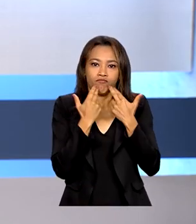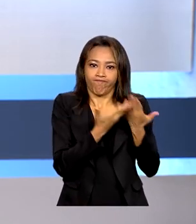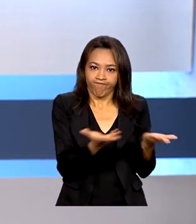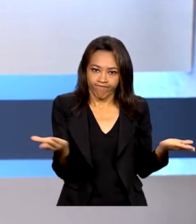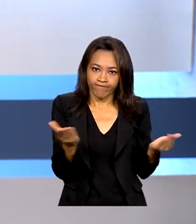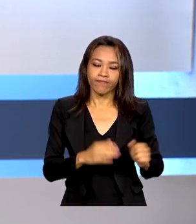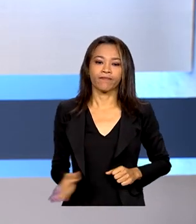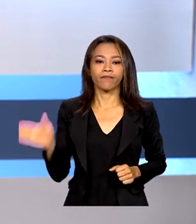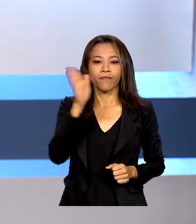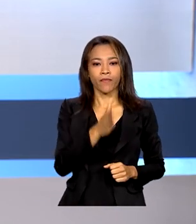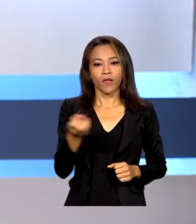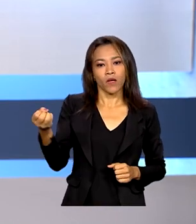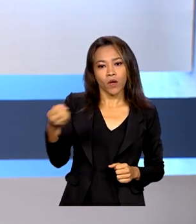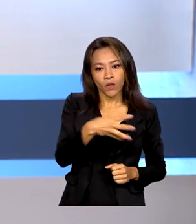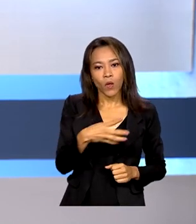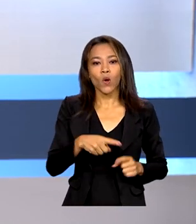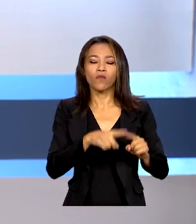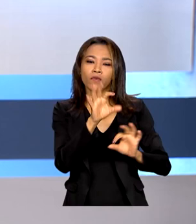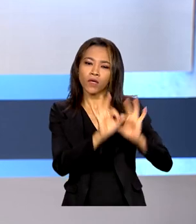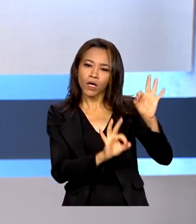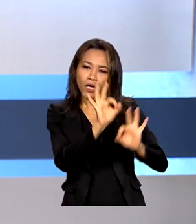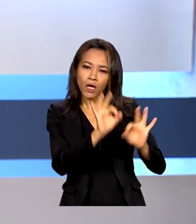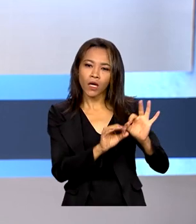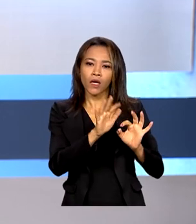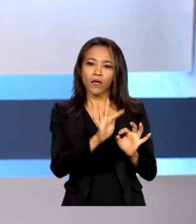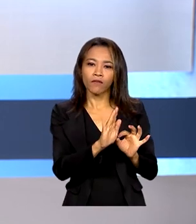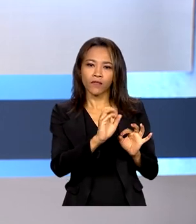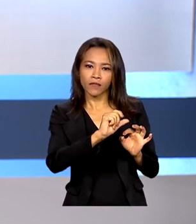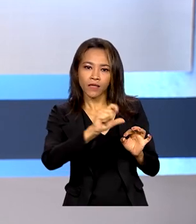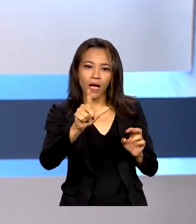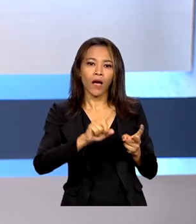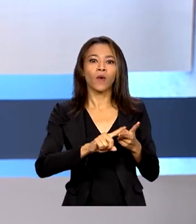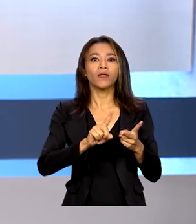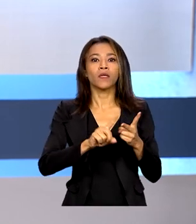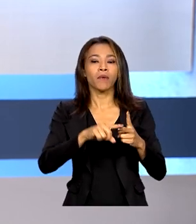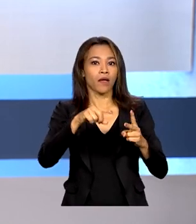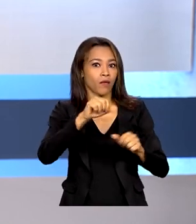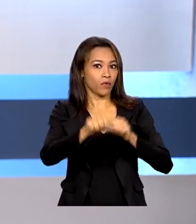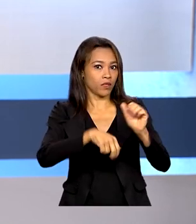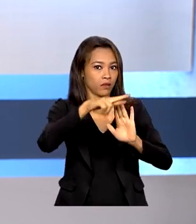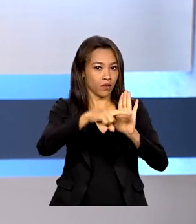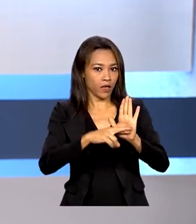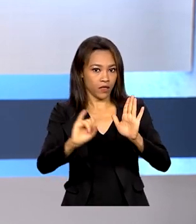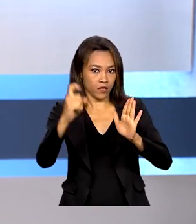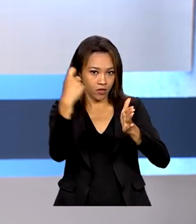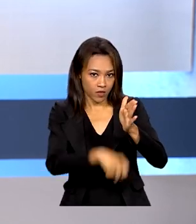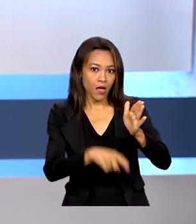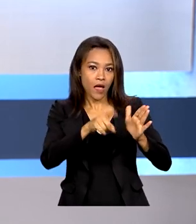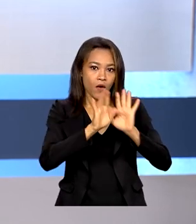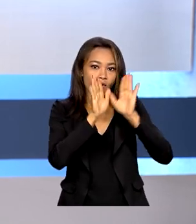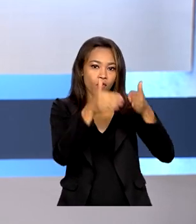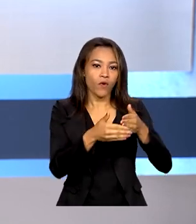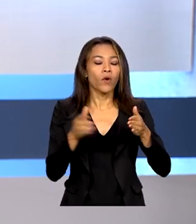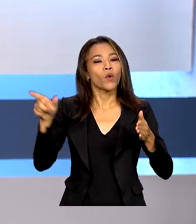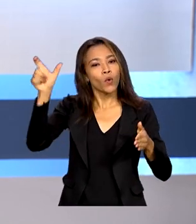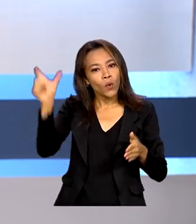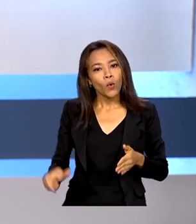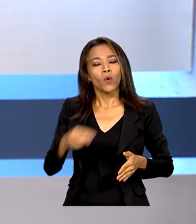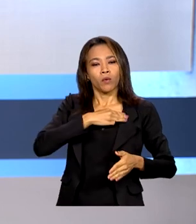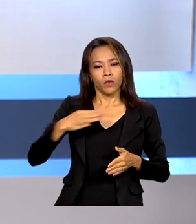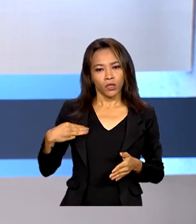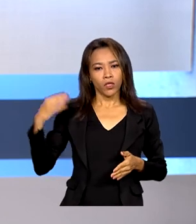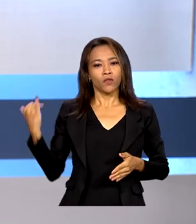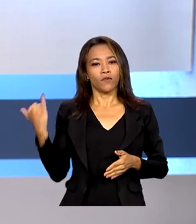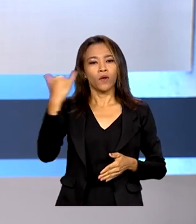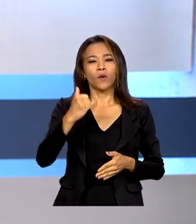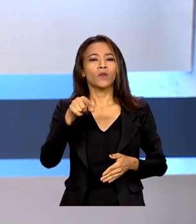arcabouço fiscal e a reforma tributária são prioridades. A declaração foi feita pelo ministro da Fazenda durante o encontro do